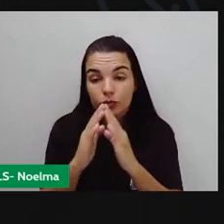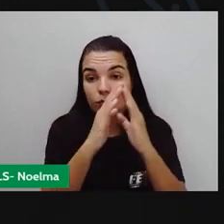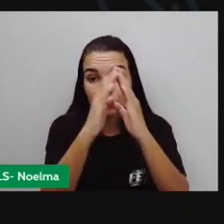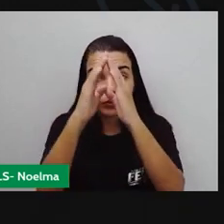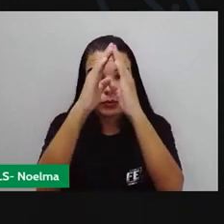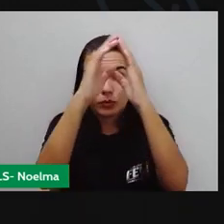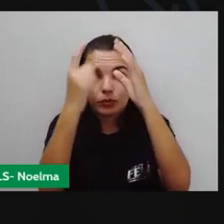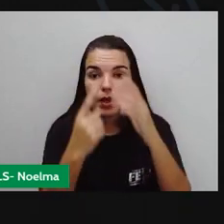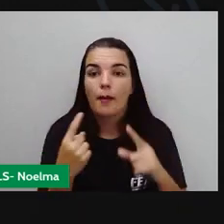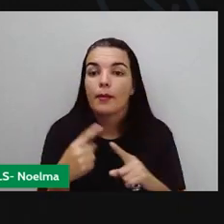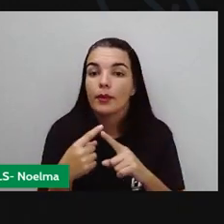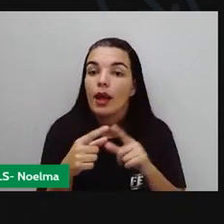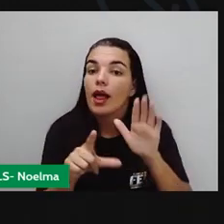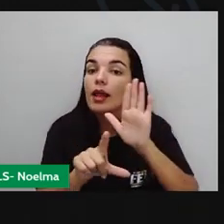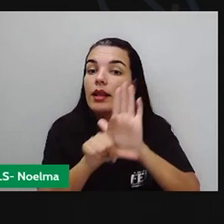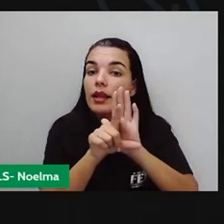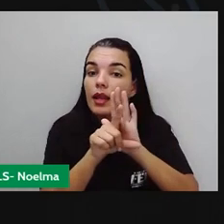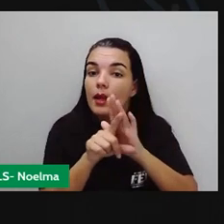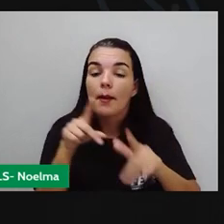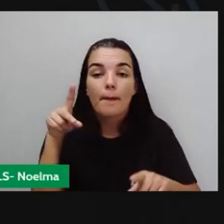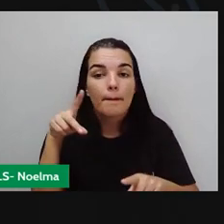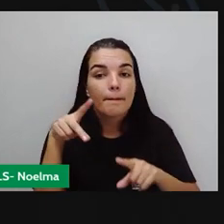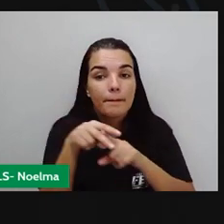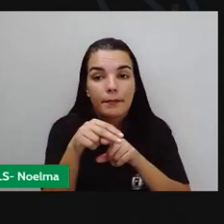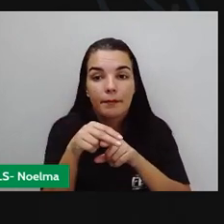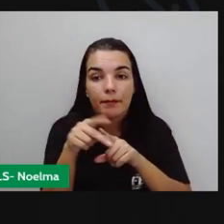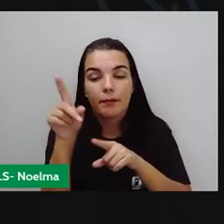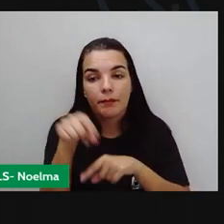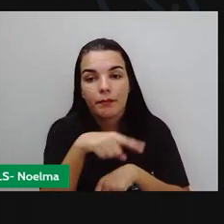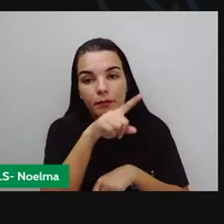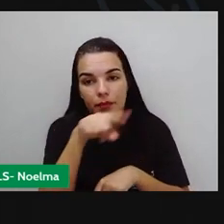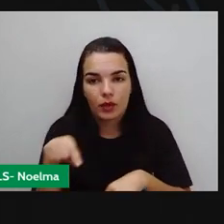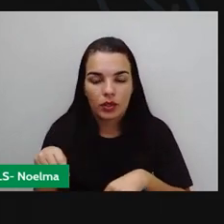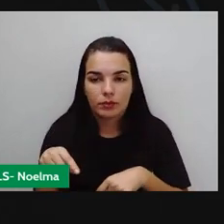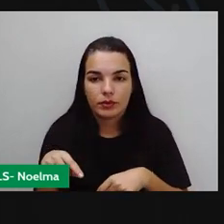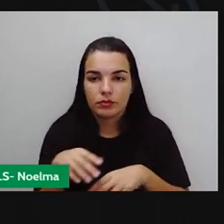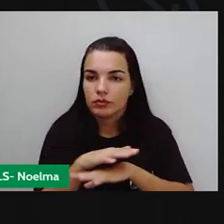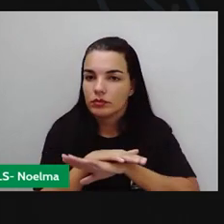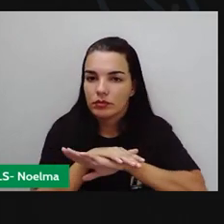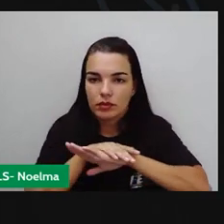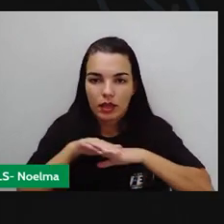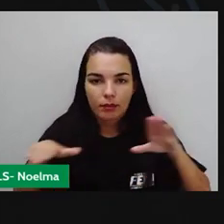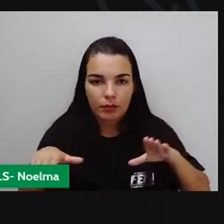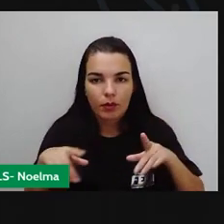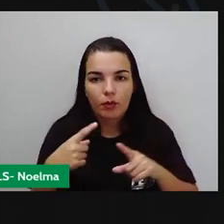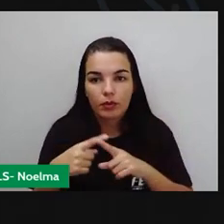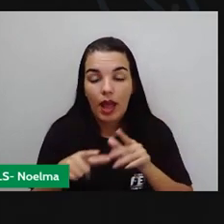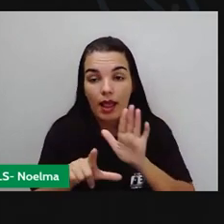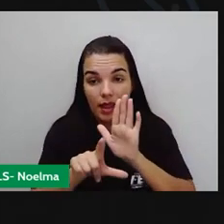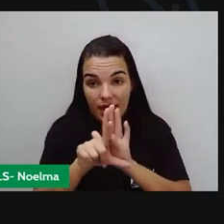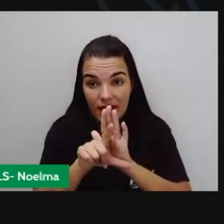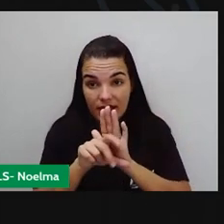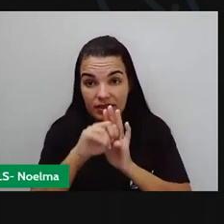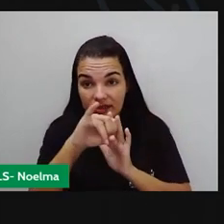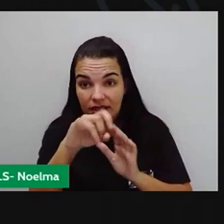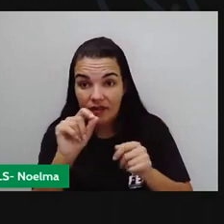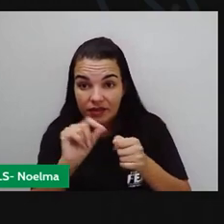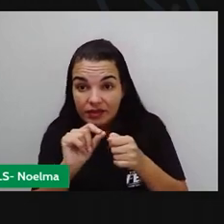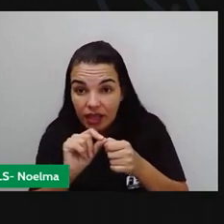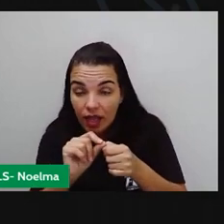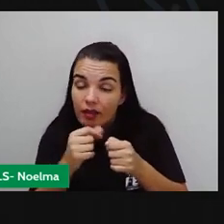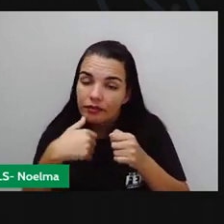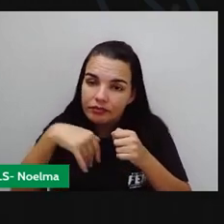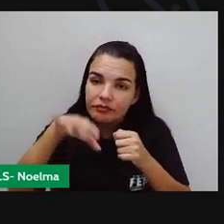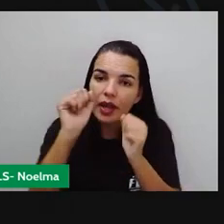proíbe isso e penaliza caso alguém inflija e finja aí essa lei,